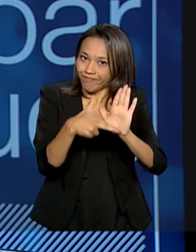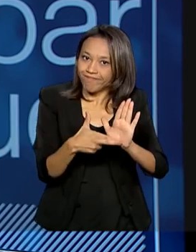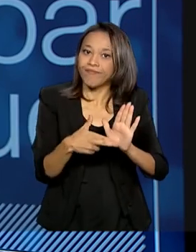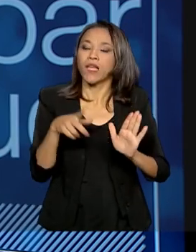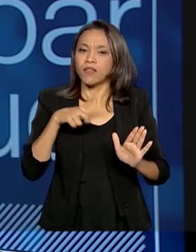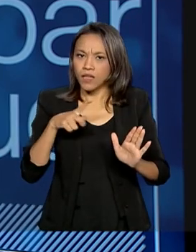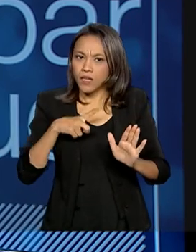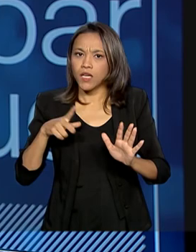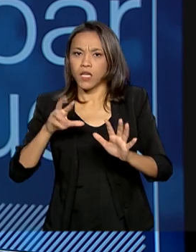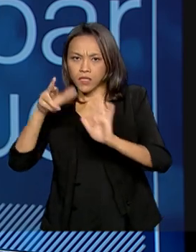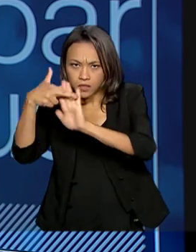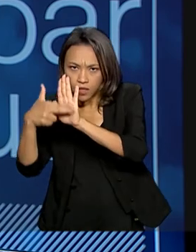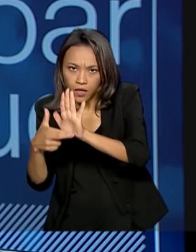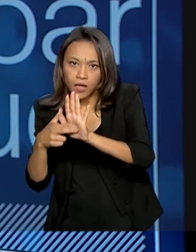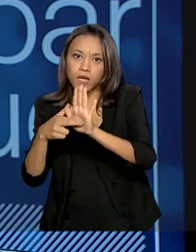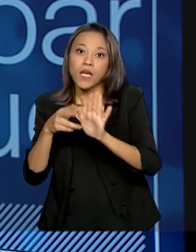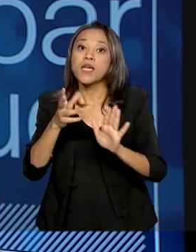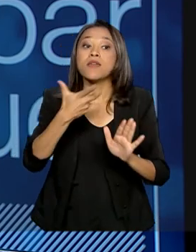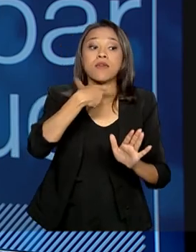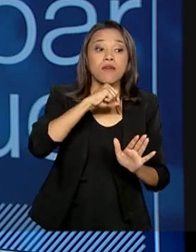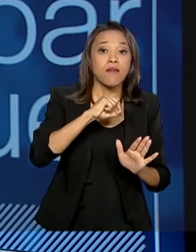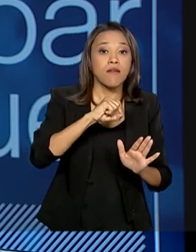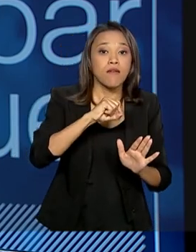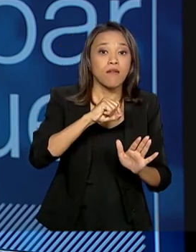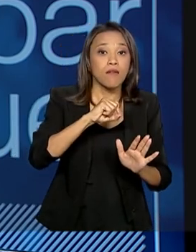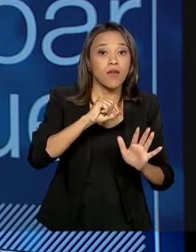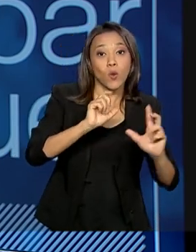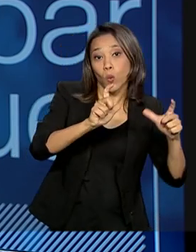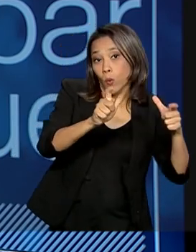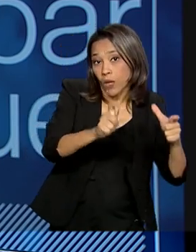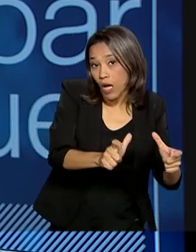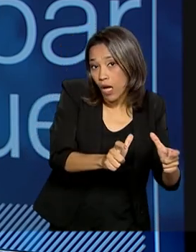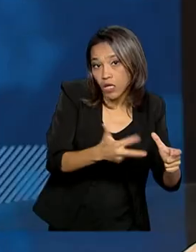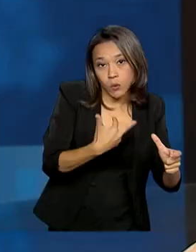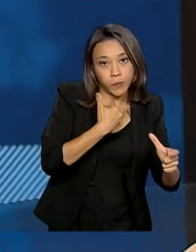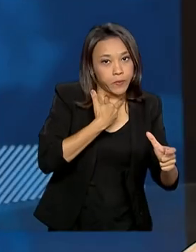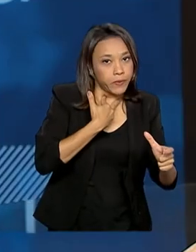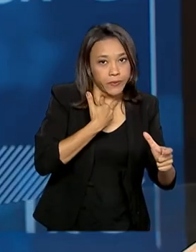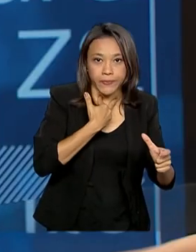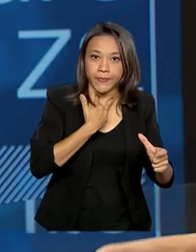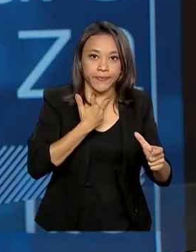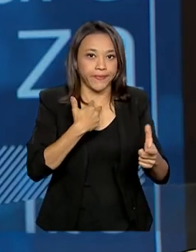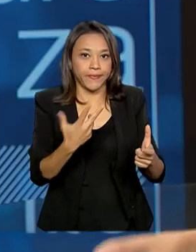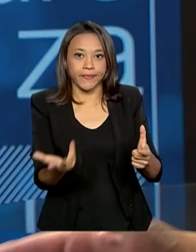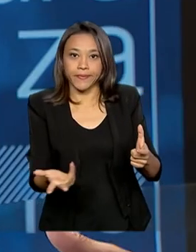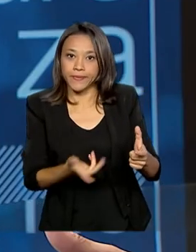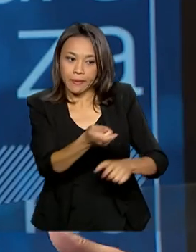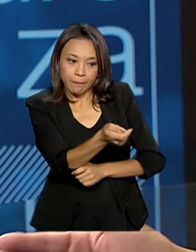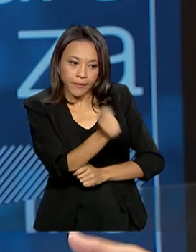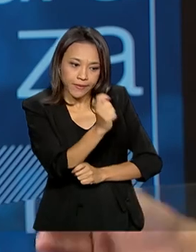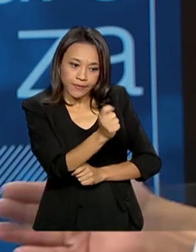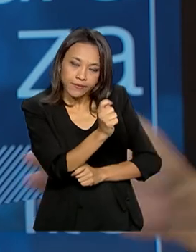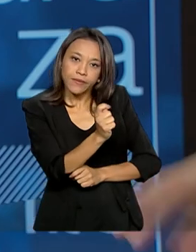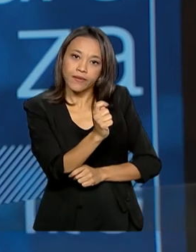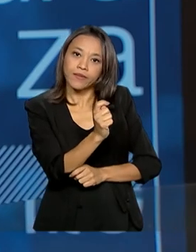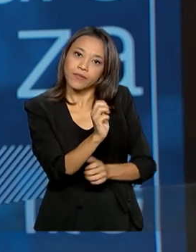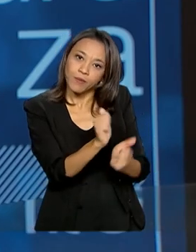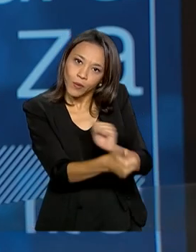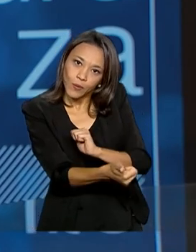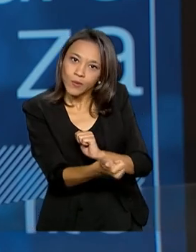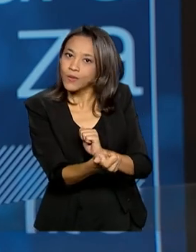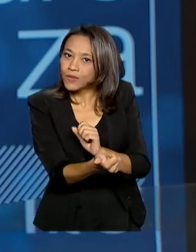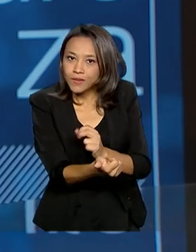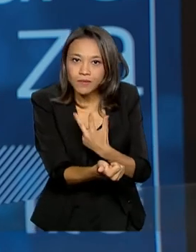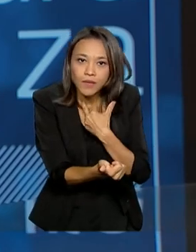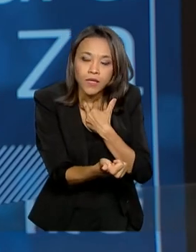permitindo as espécies que não podem ser, os locais que não podem ser feitos a pesca esportiva e os locais que podem